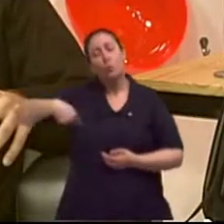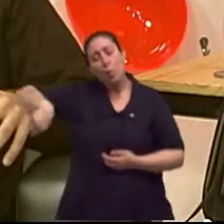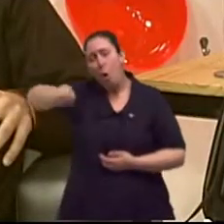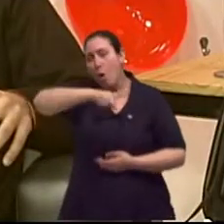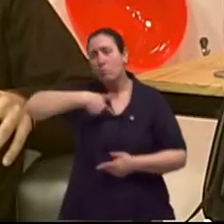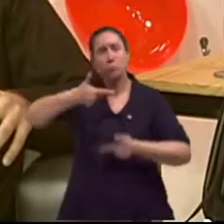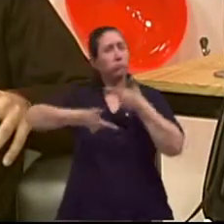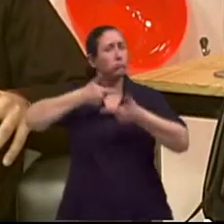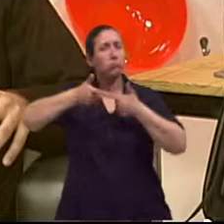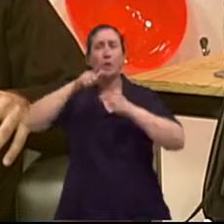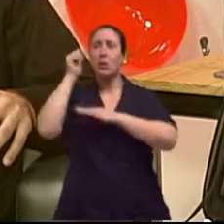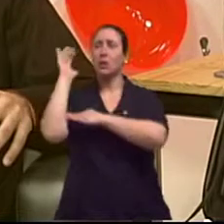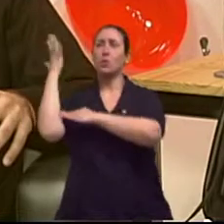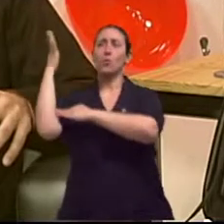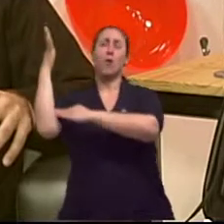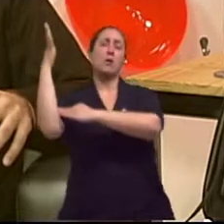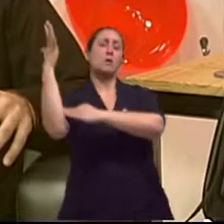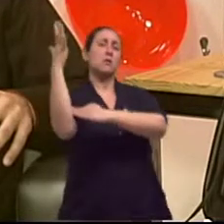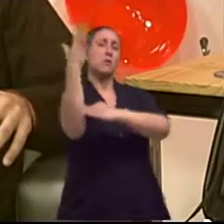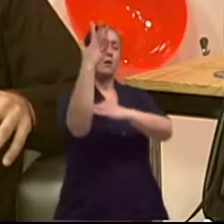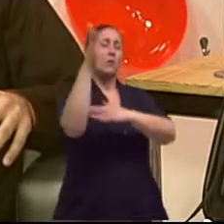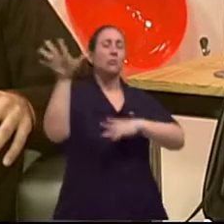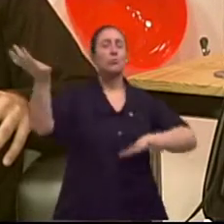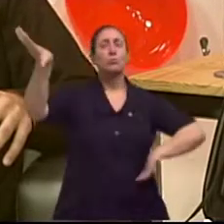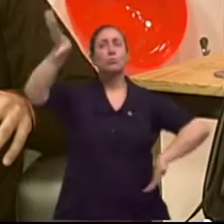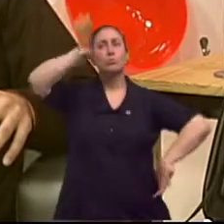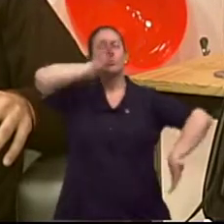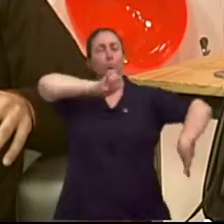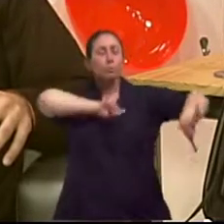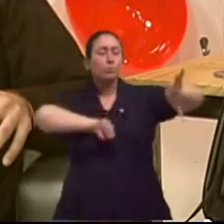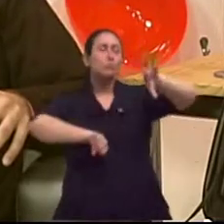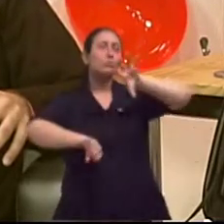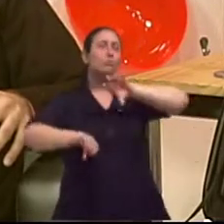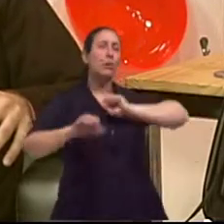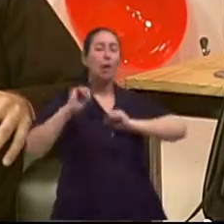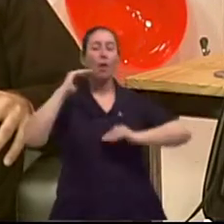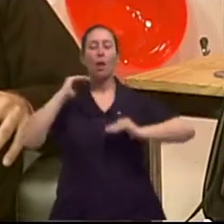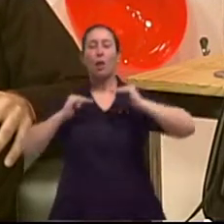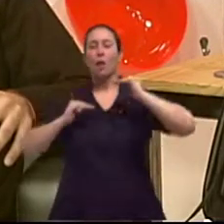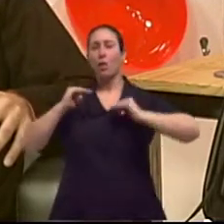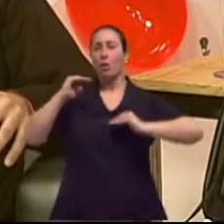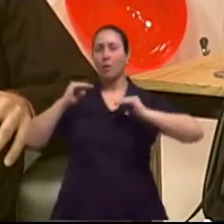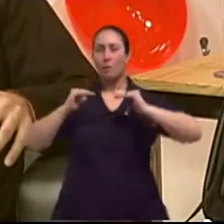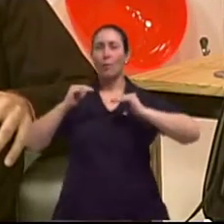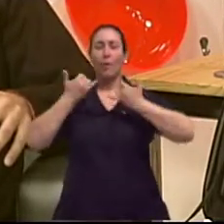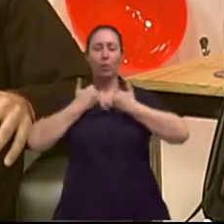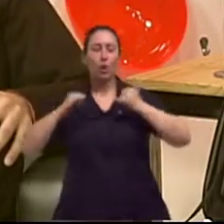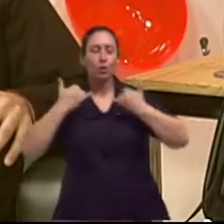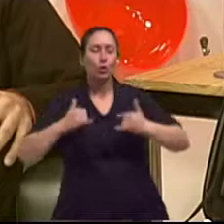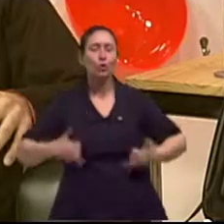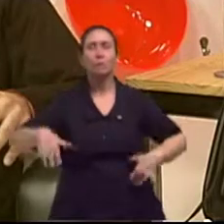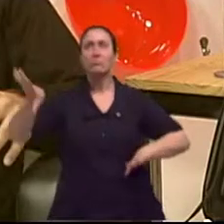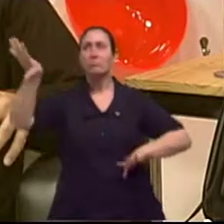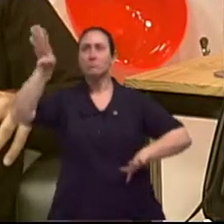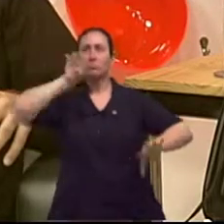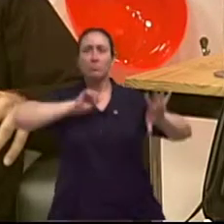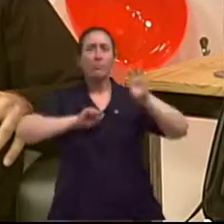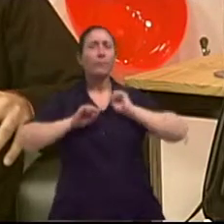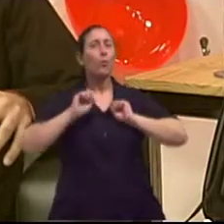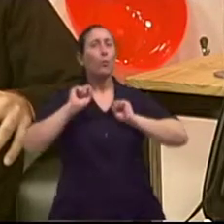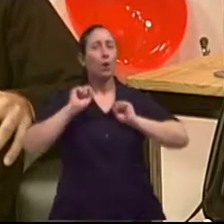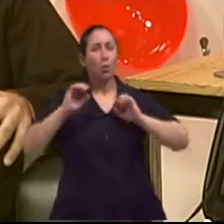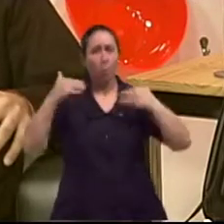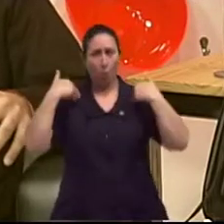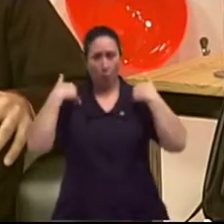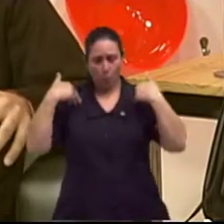à natureza. A pessoa em equilíbrio com a natureza. O nosso corpinho aqui, né? Ele